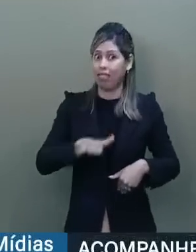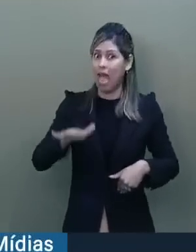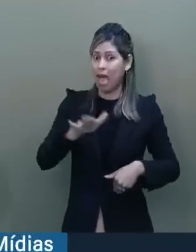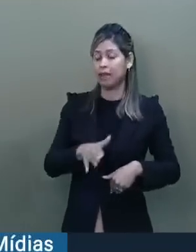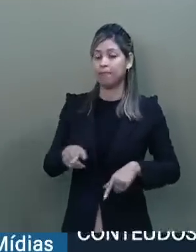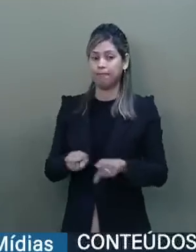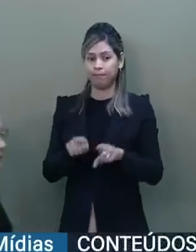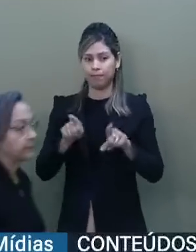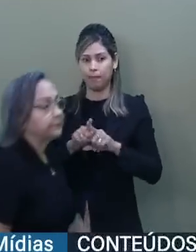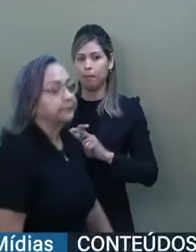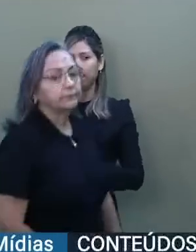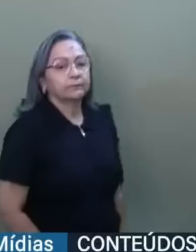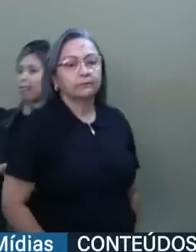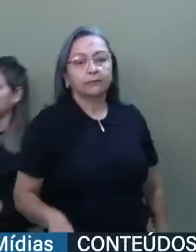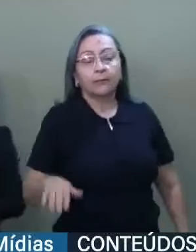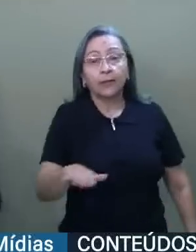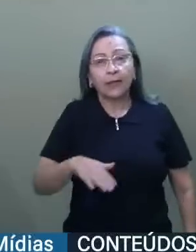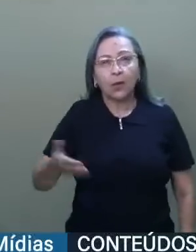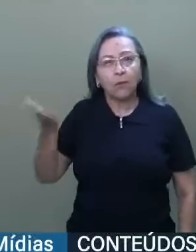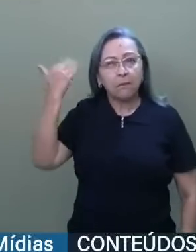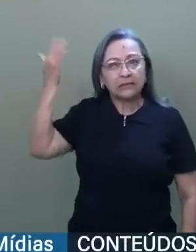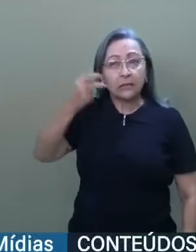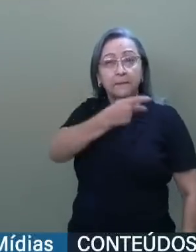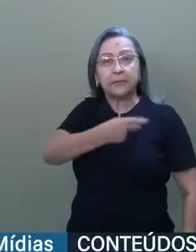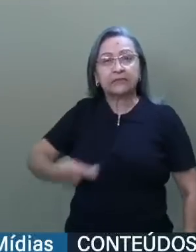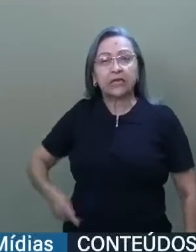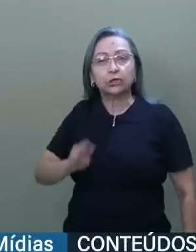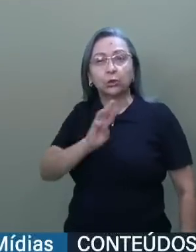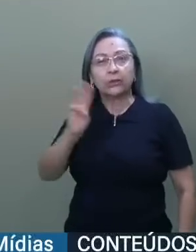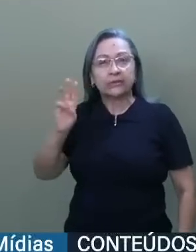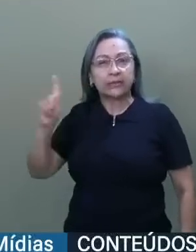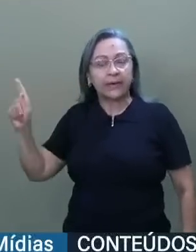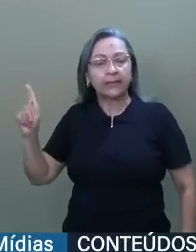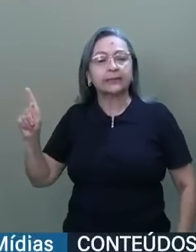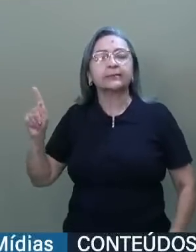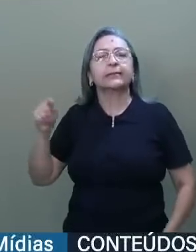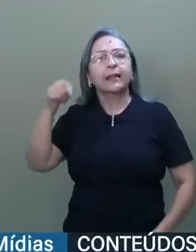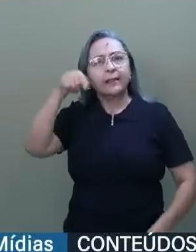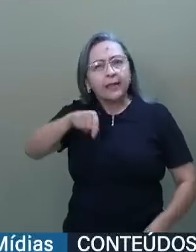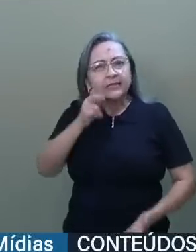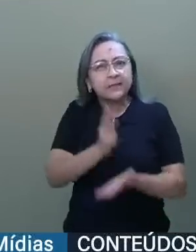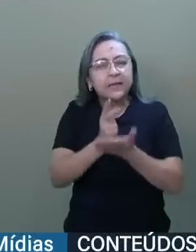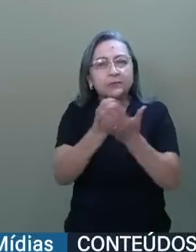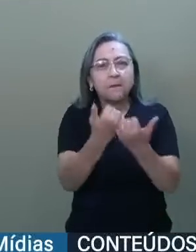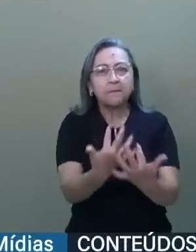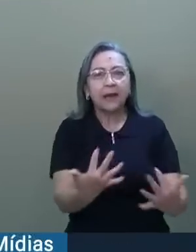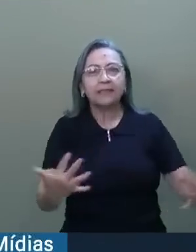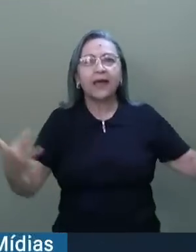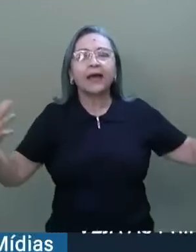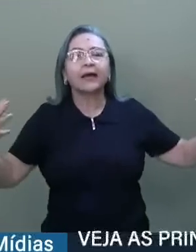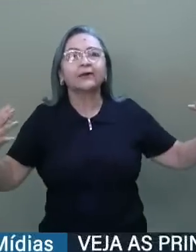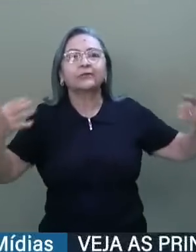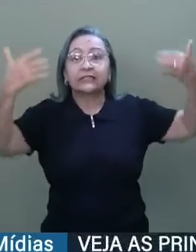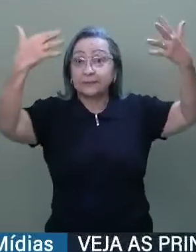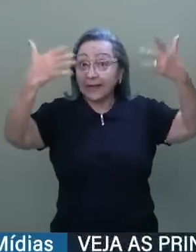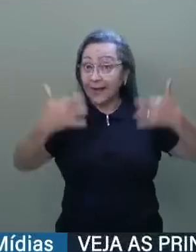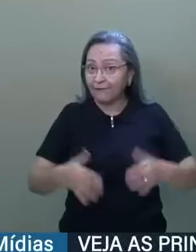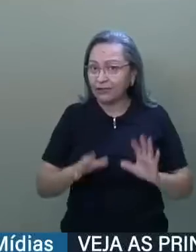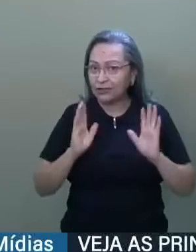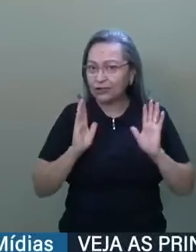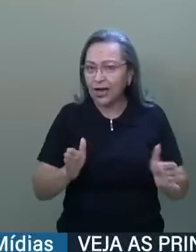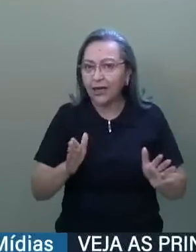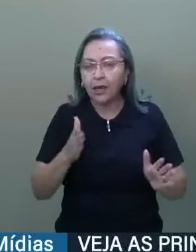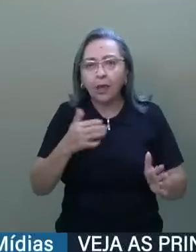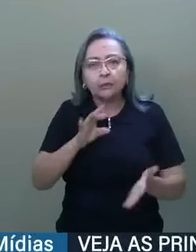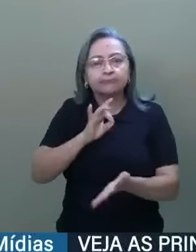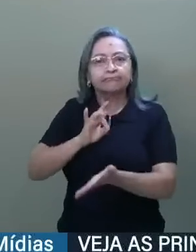Estado. O presidente Ulisses Guimarães, em cuja homenagem esse plenário foi batizado, já asseverava que o